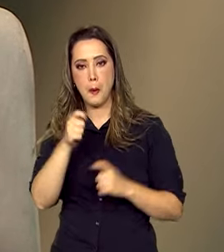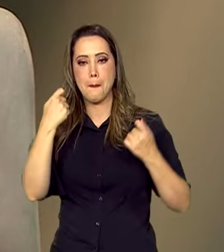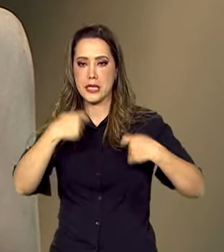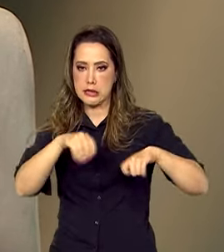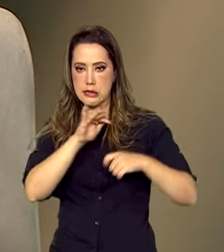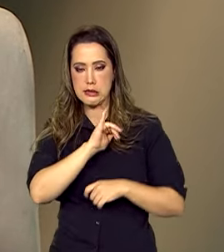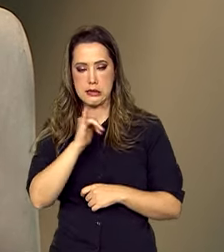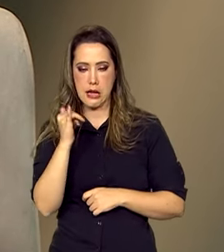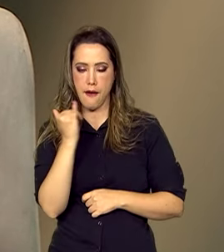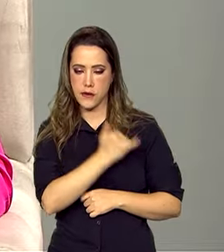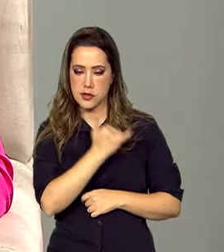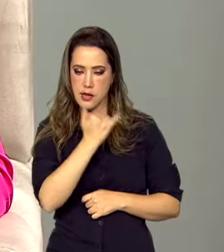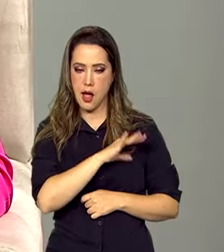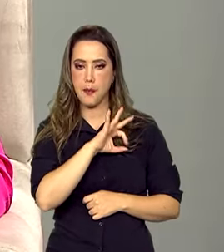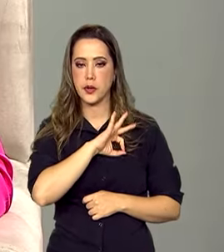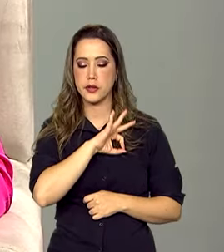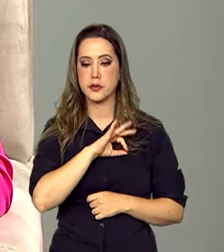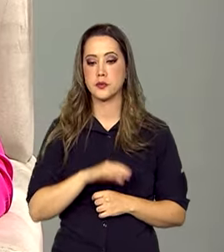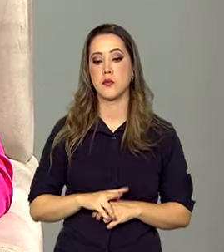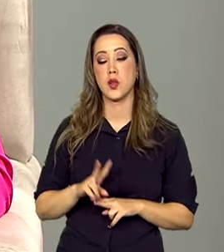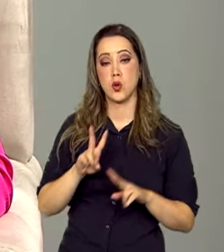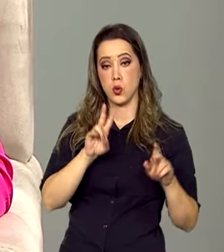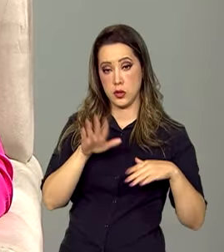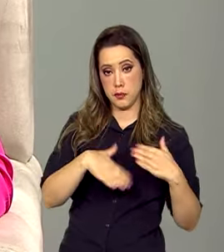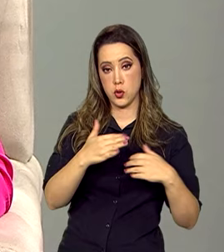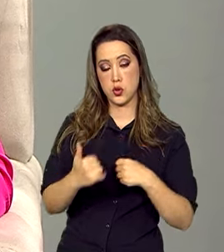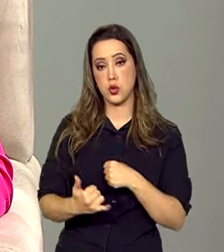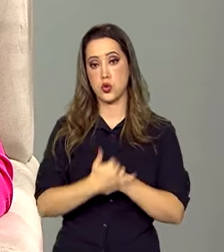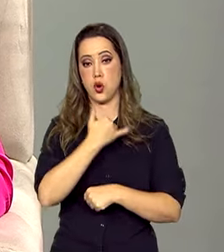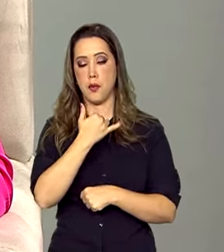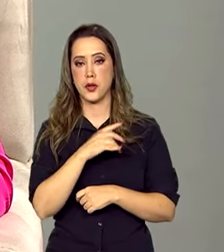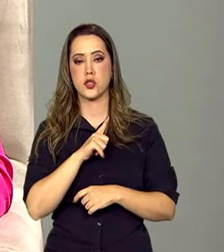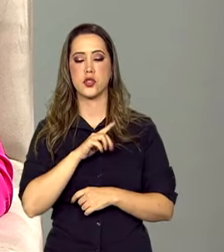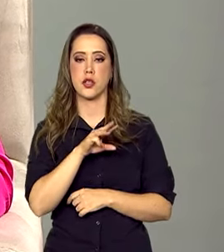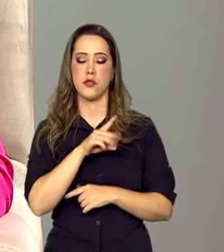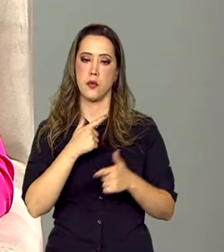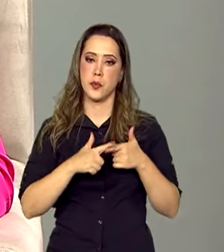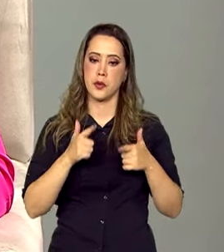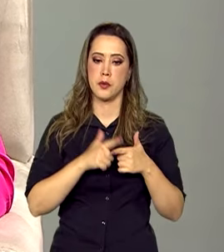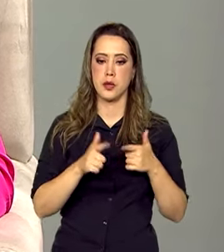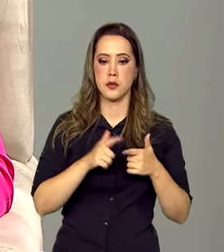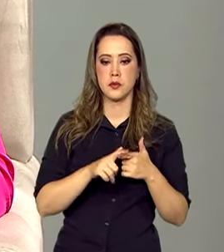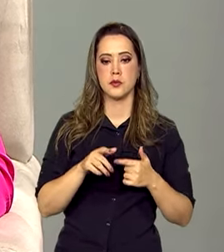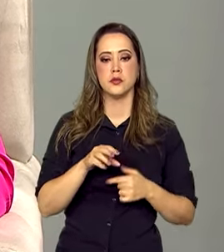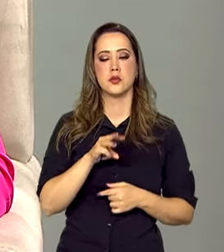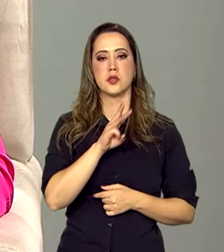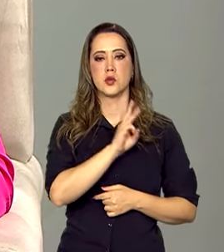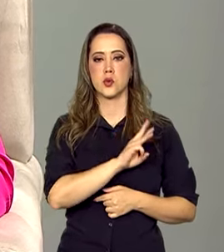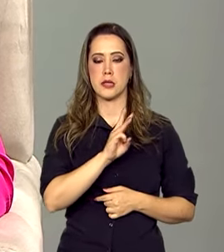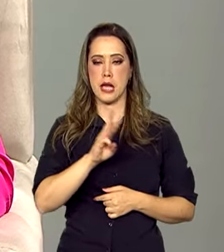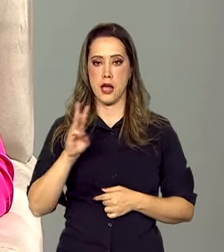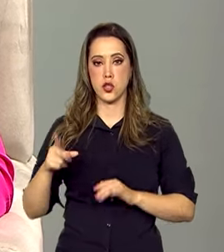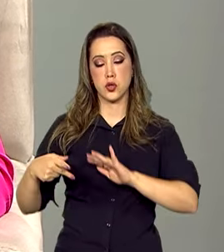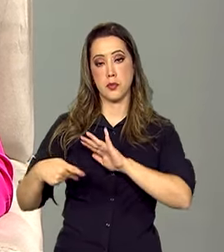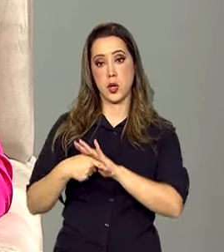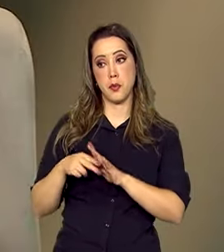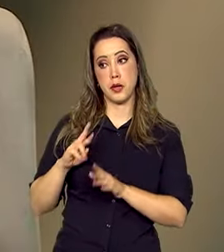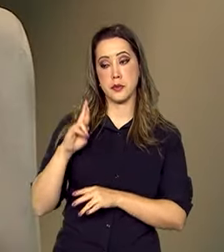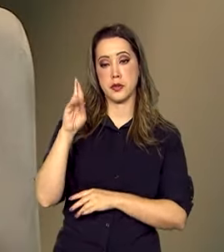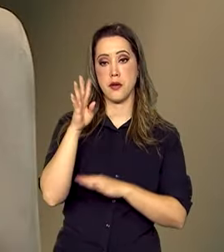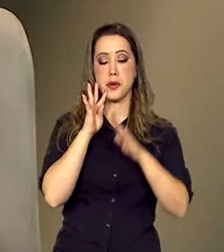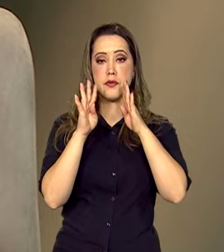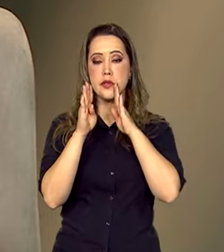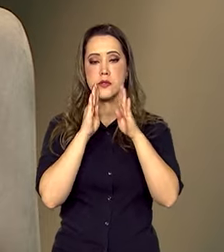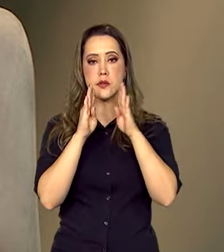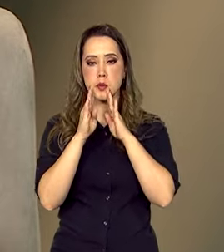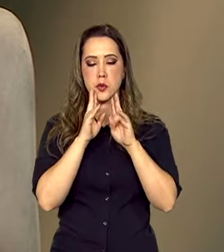Certo, secretário. Falando ainda em golpes, a gente teve um problema de golpes na plataforma da empresa dona do Facebook, onde as pessoas